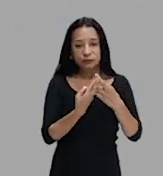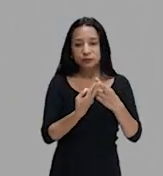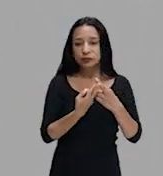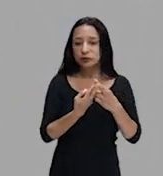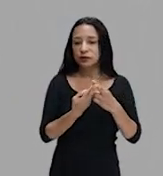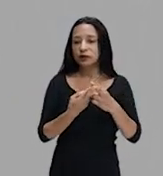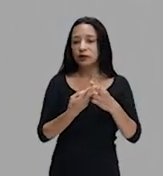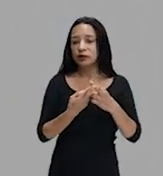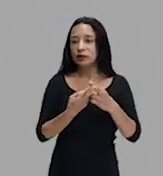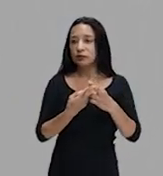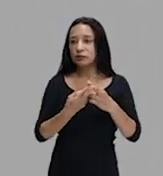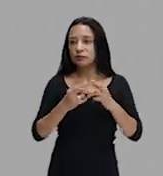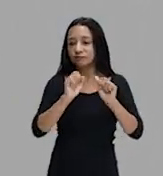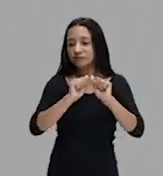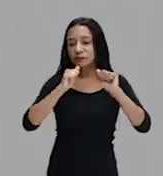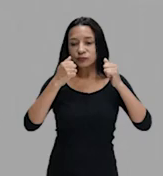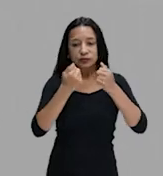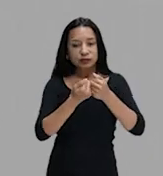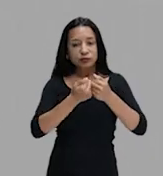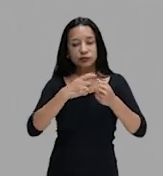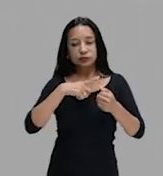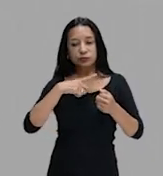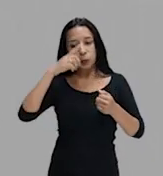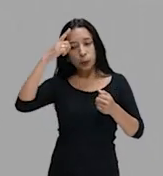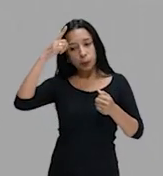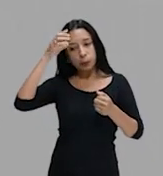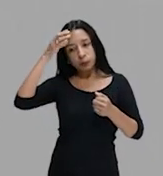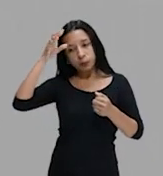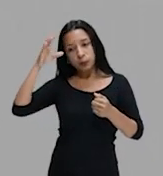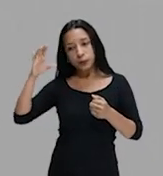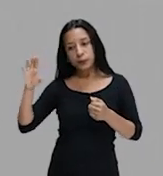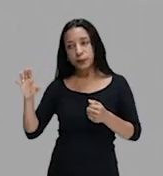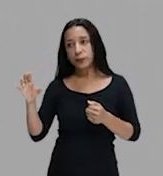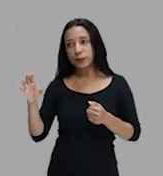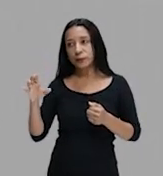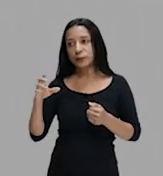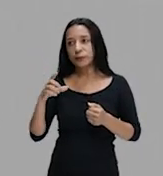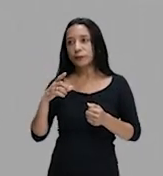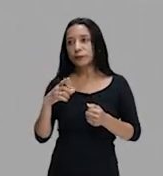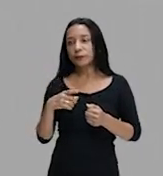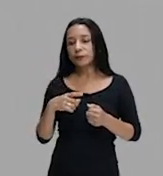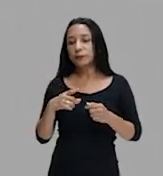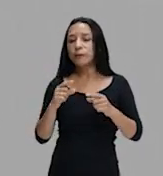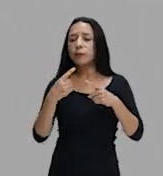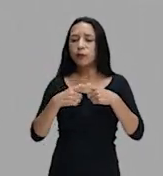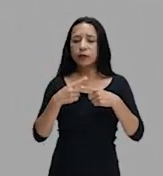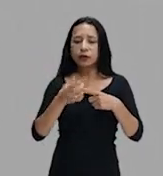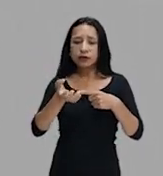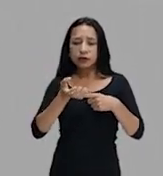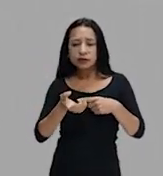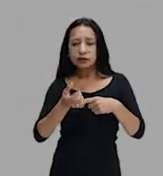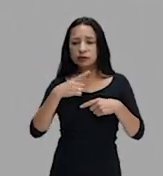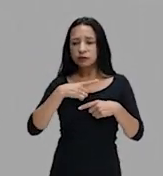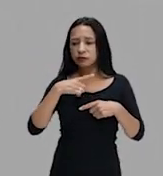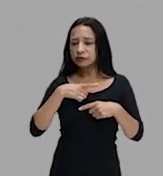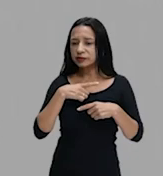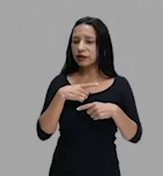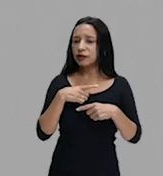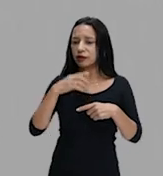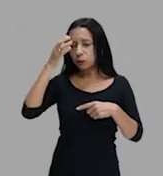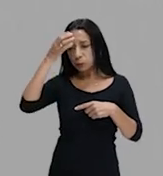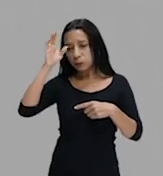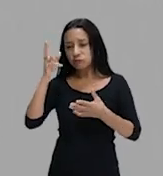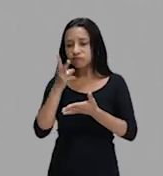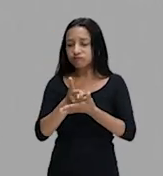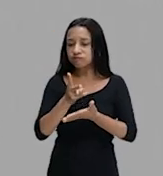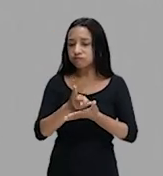tradições. E nós teremos com isso, inclusive, o registro obrigatório para